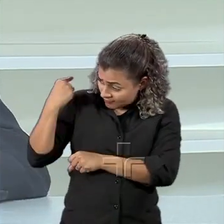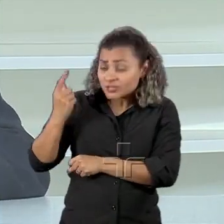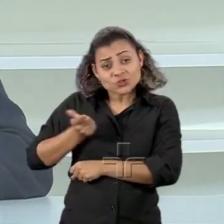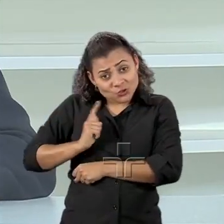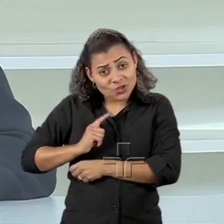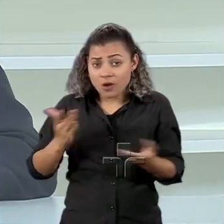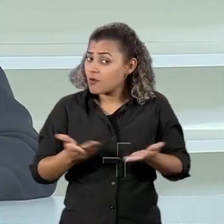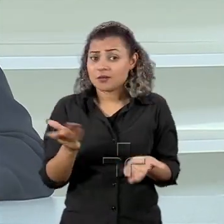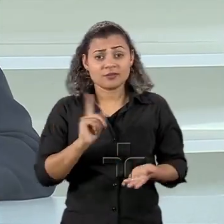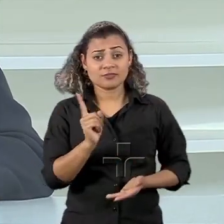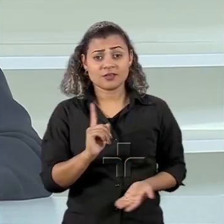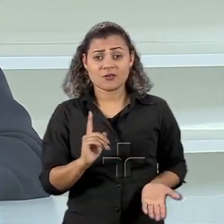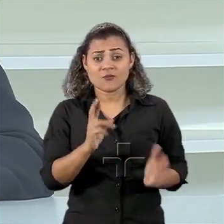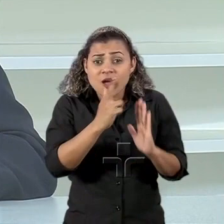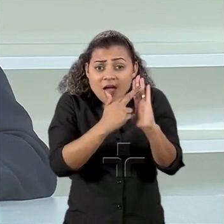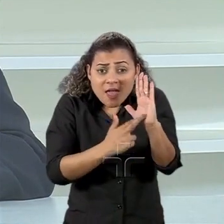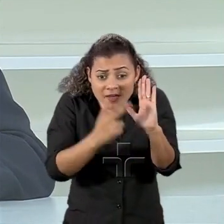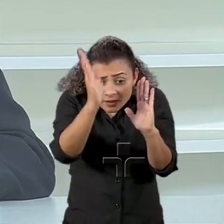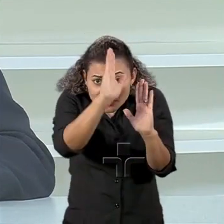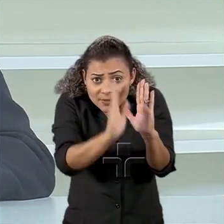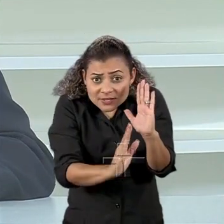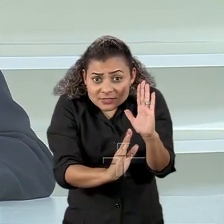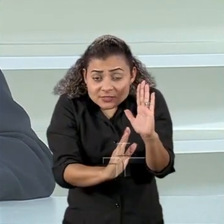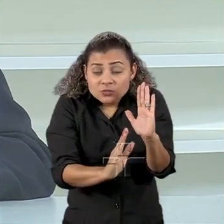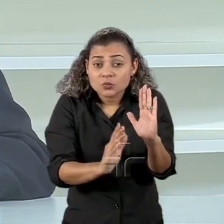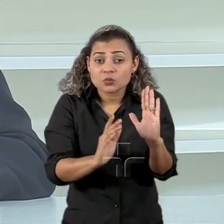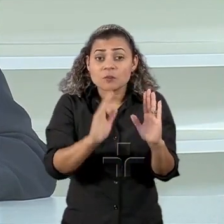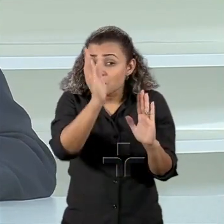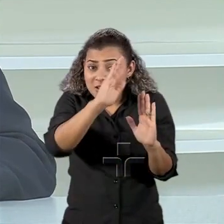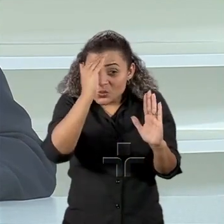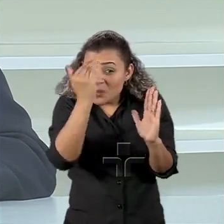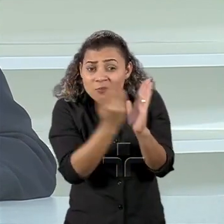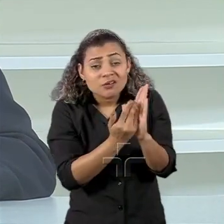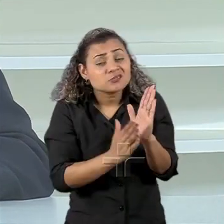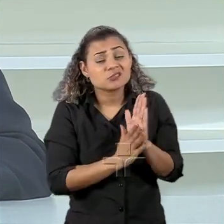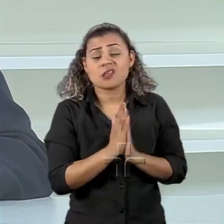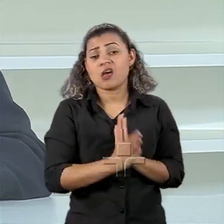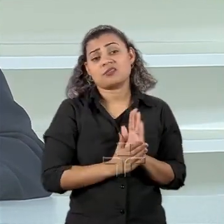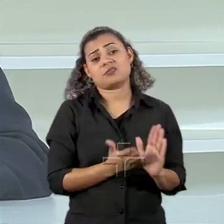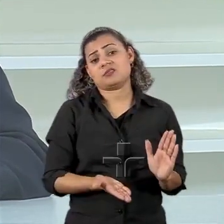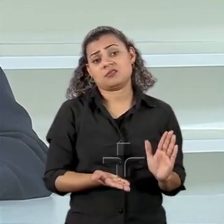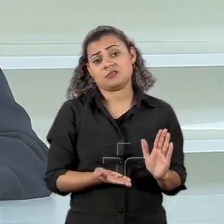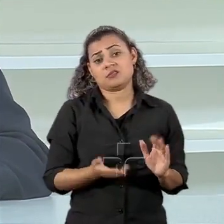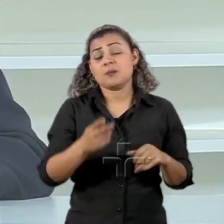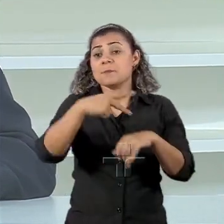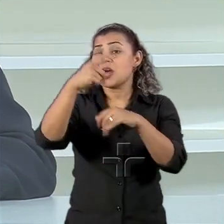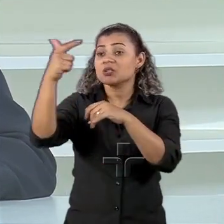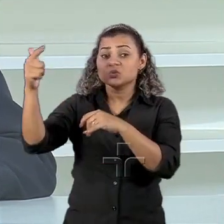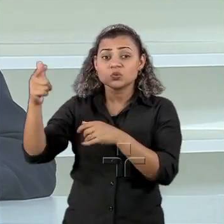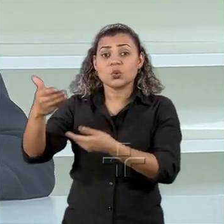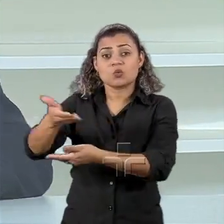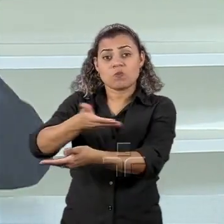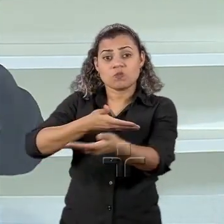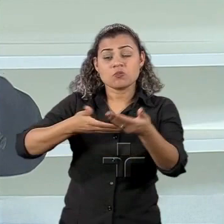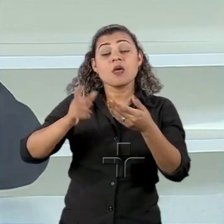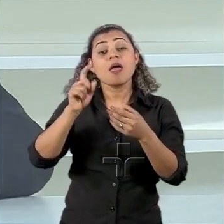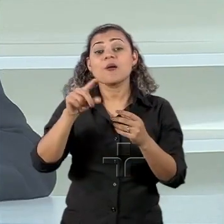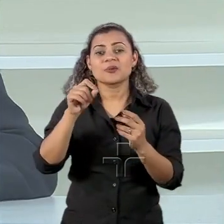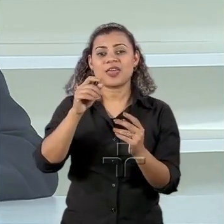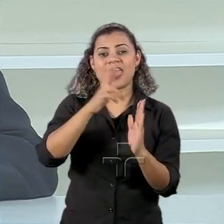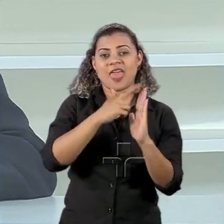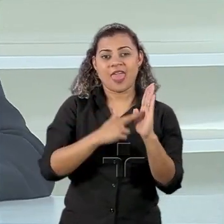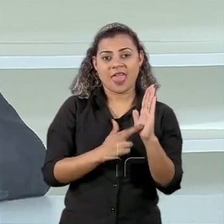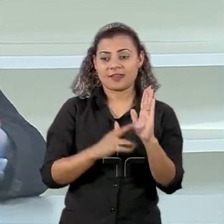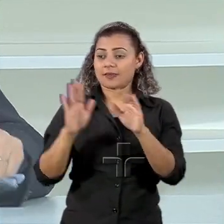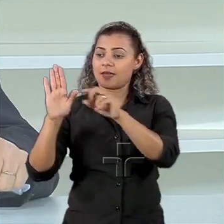regras que o Brasil não cumpre na relação internacional multilateral, inclusive, inclusive na